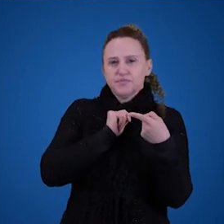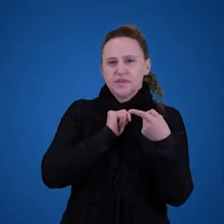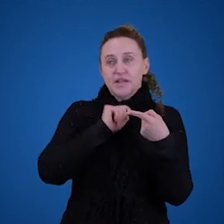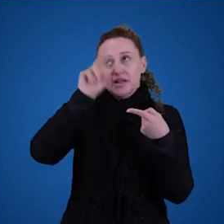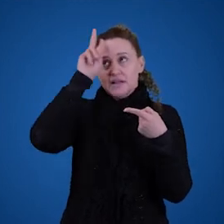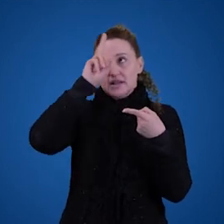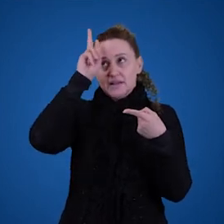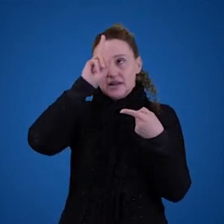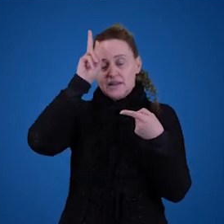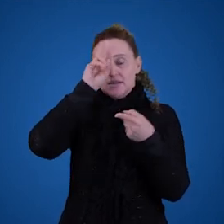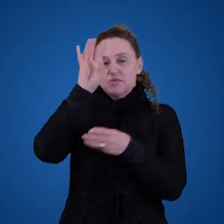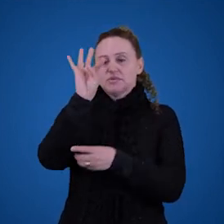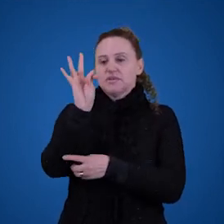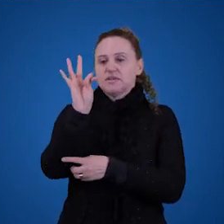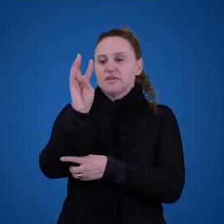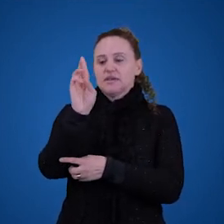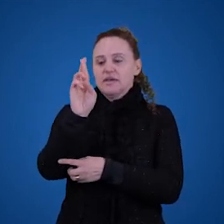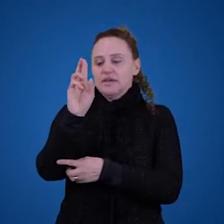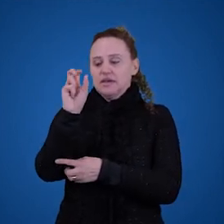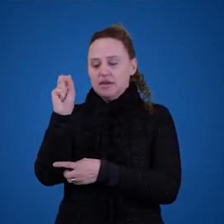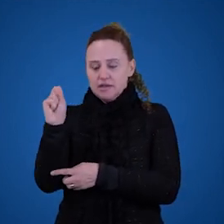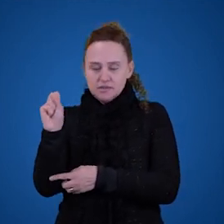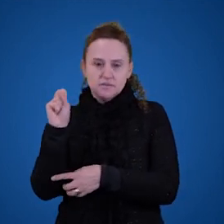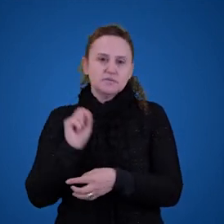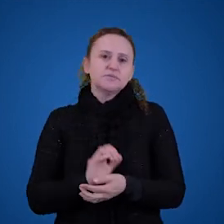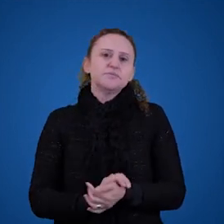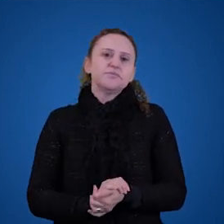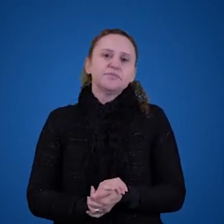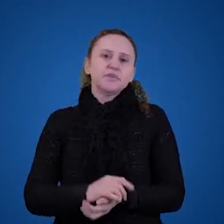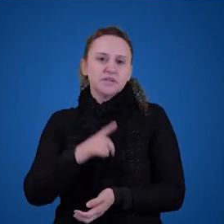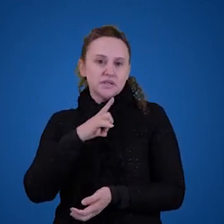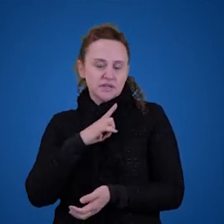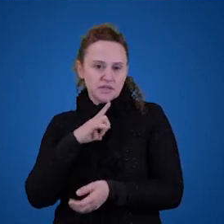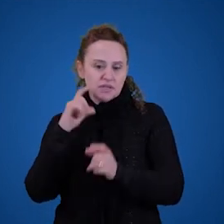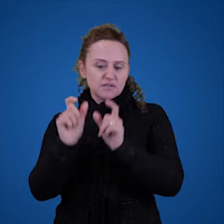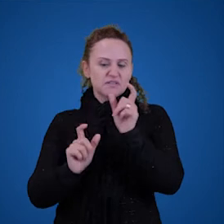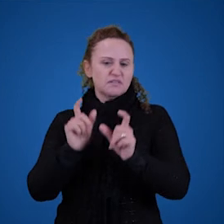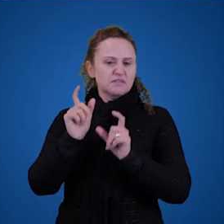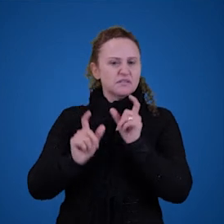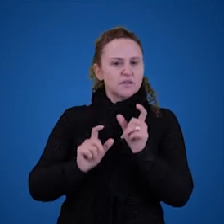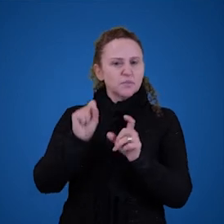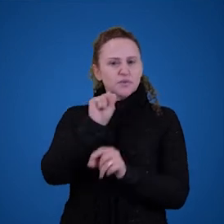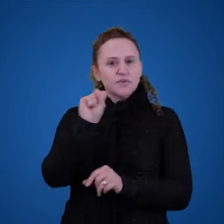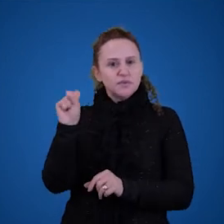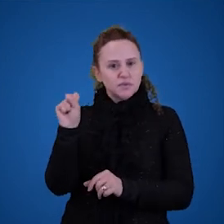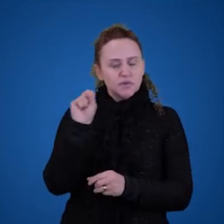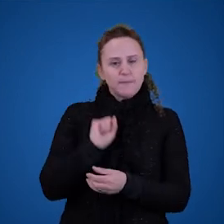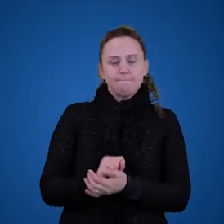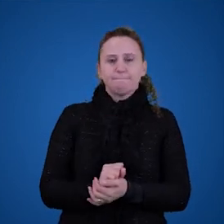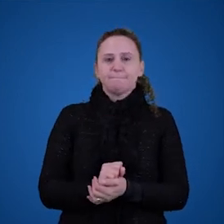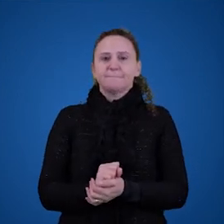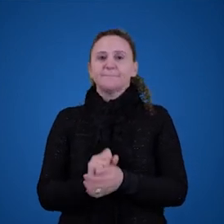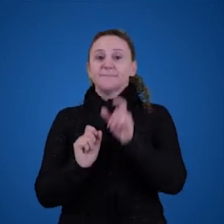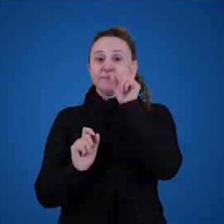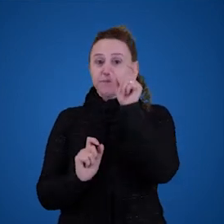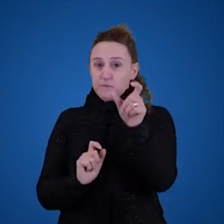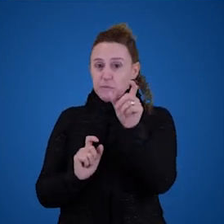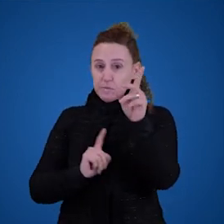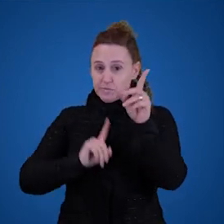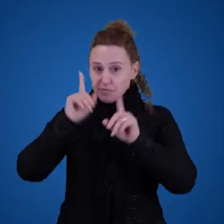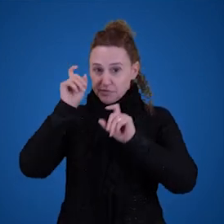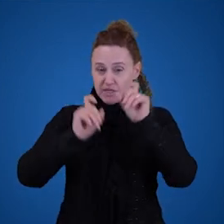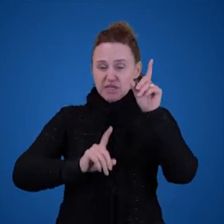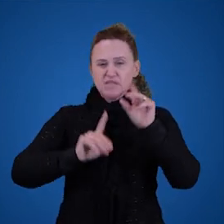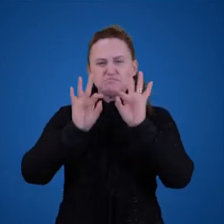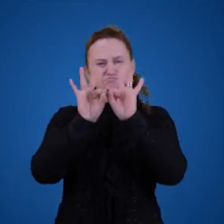tese da TRS aplicada aos termos singulares, né? Que termos singulares são palavras e expressões que adquirem